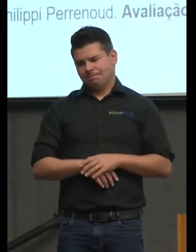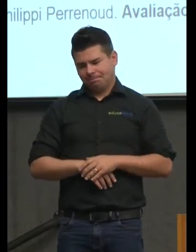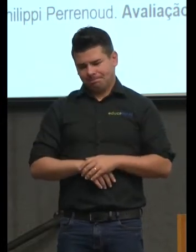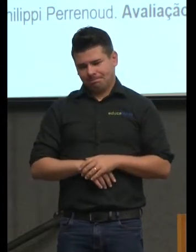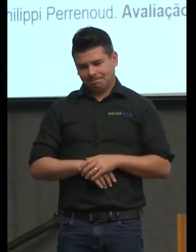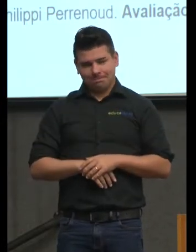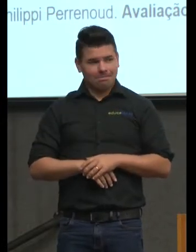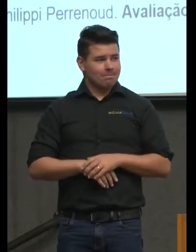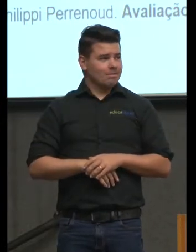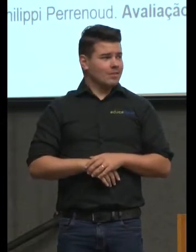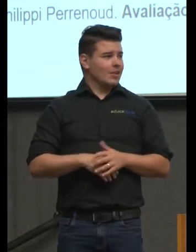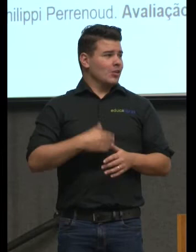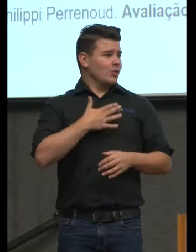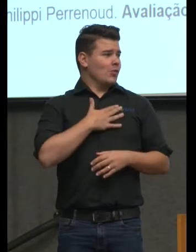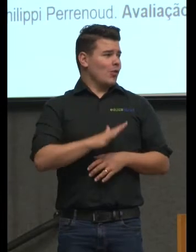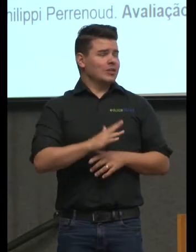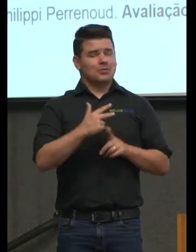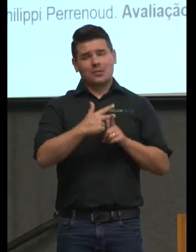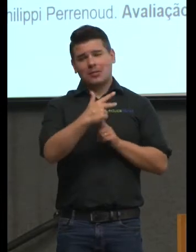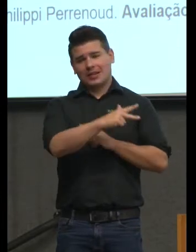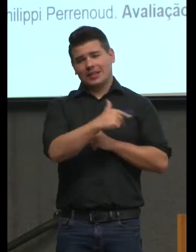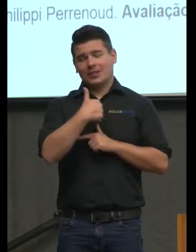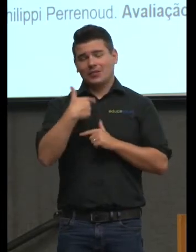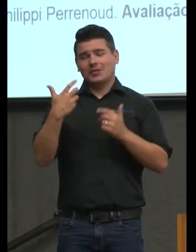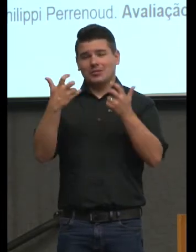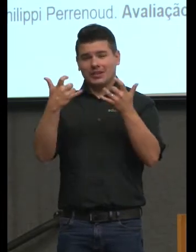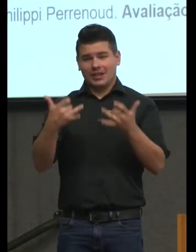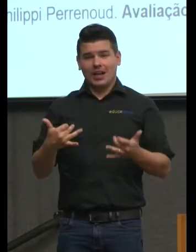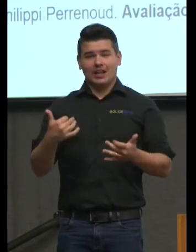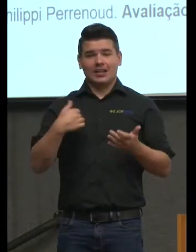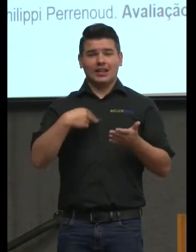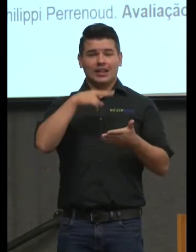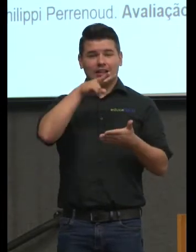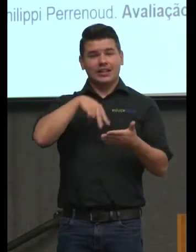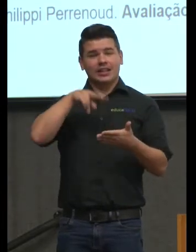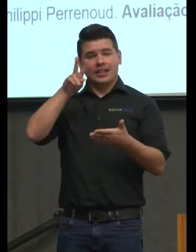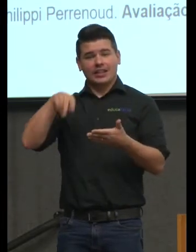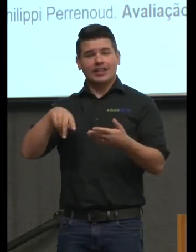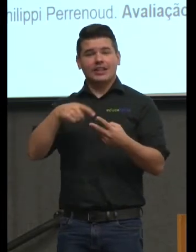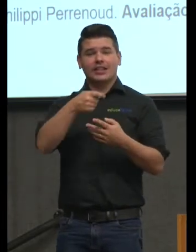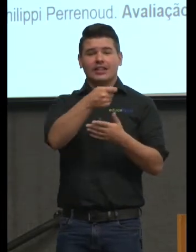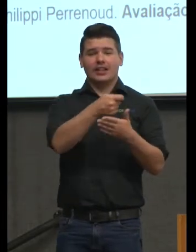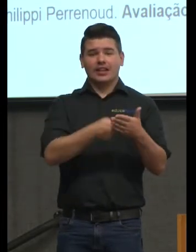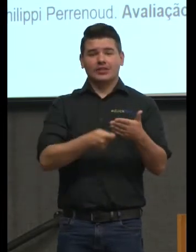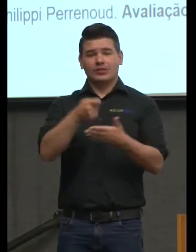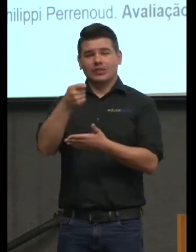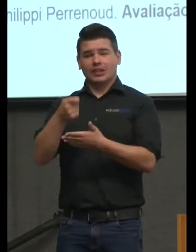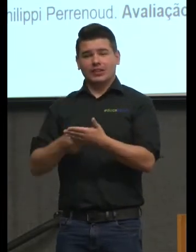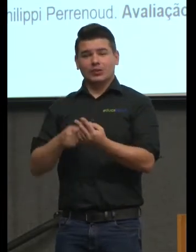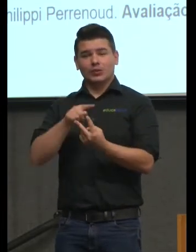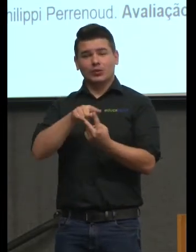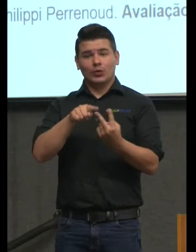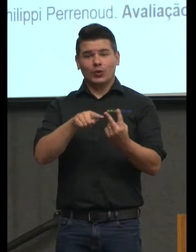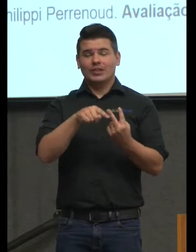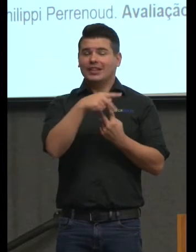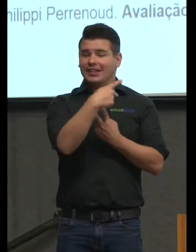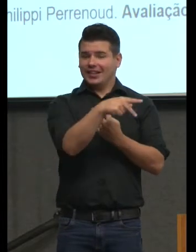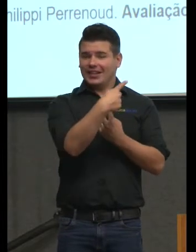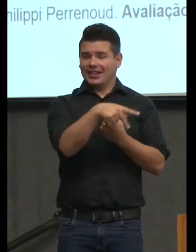ele não vai gostar do que eu vou dizer mas eu li dois textos do Nilson para poder me